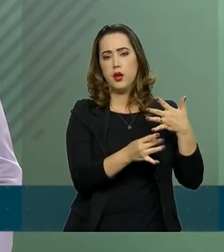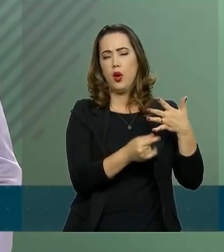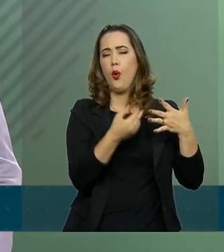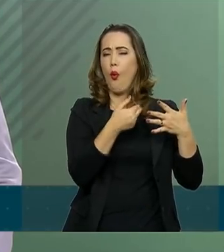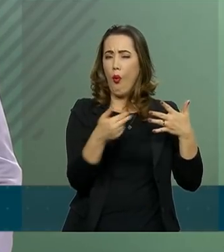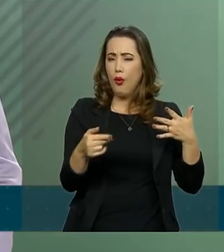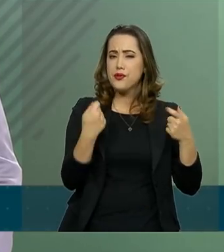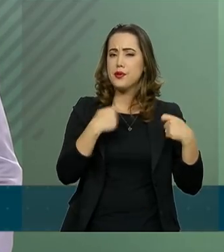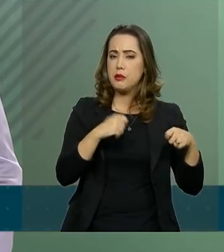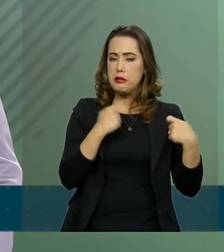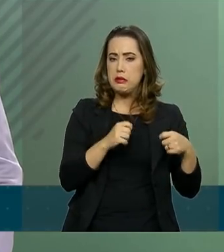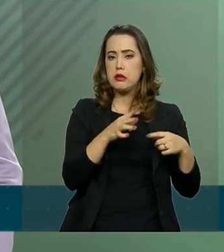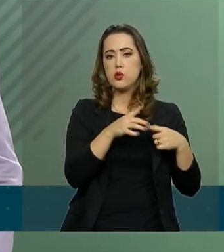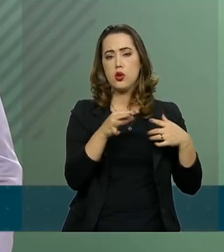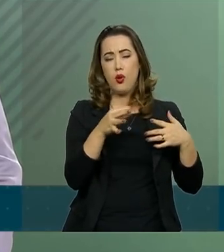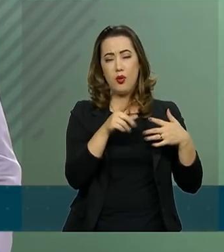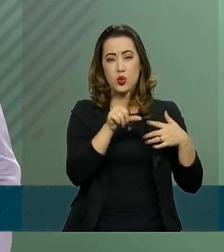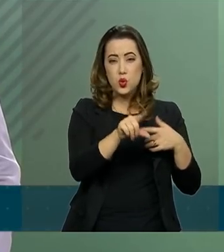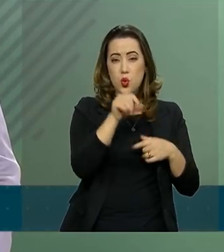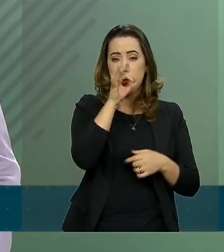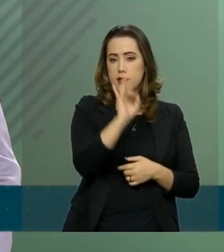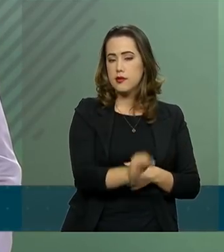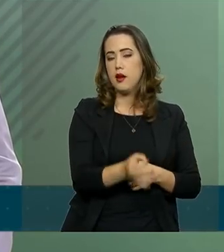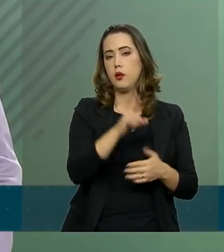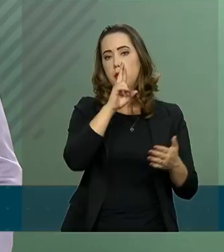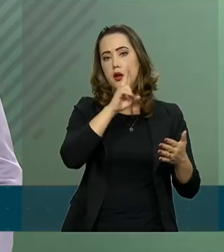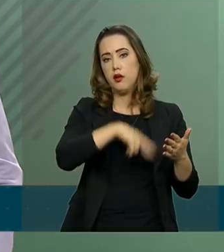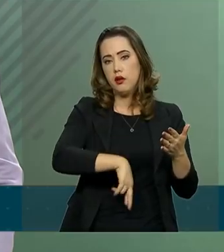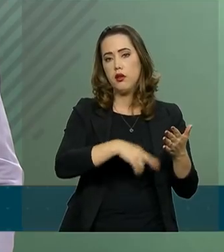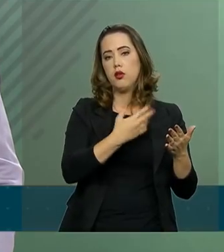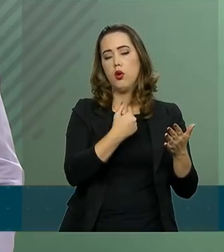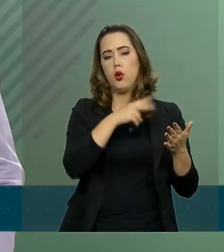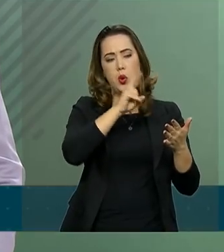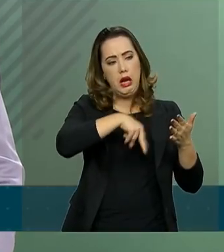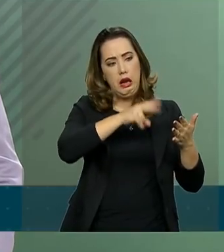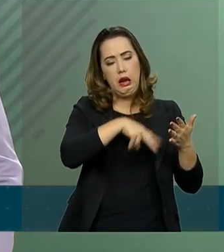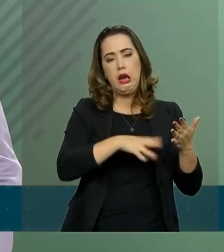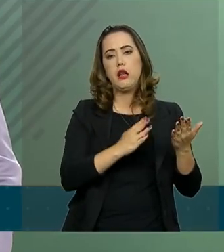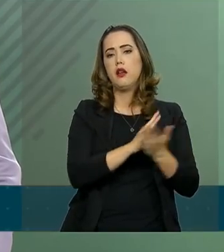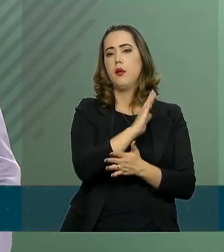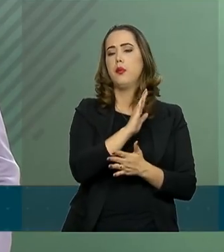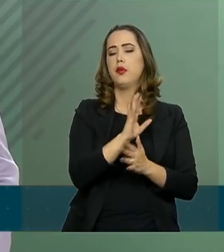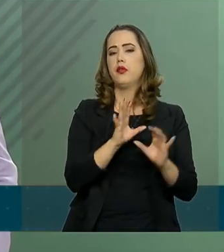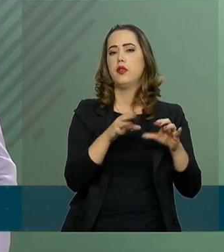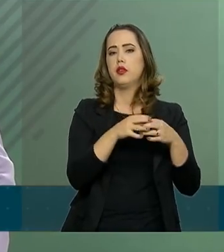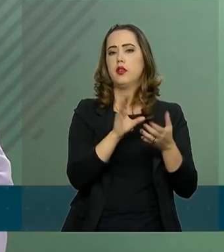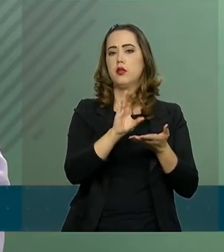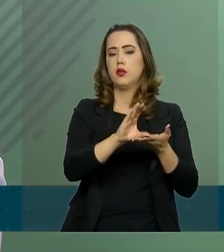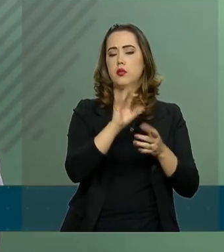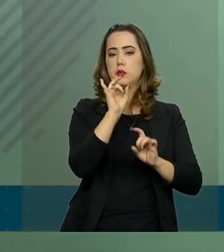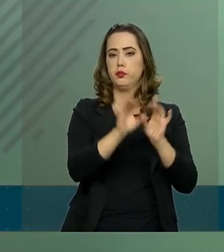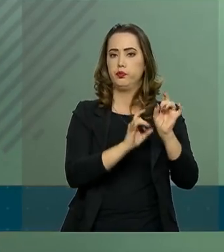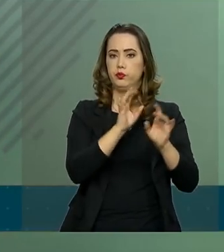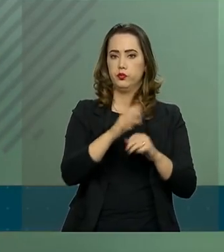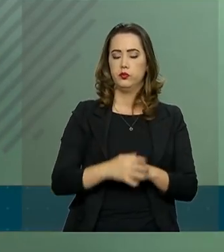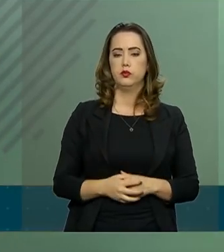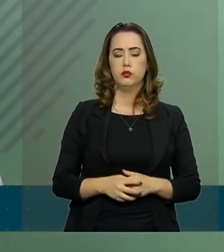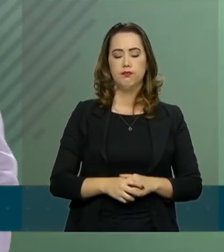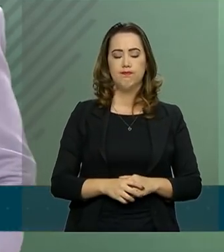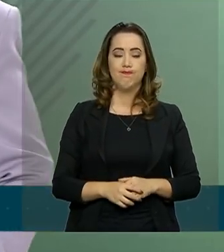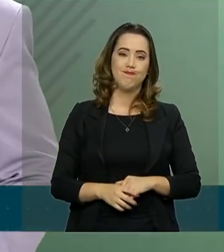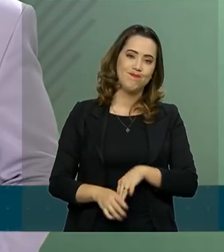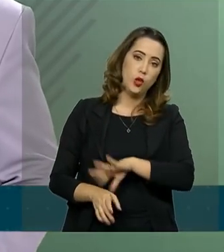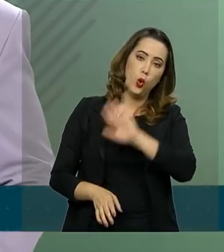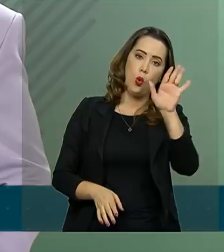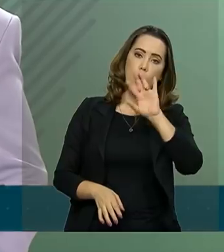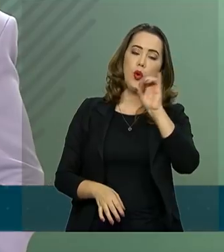definidos para a leitura e aprovação do relatório na comissão especial. Boa